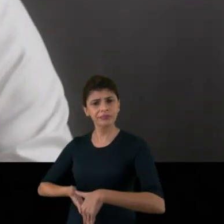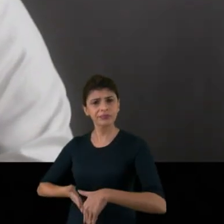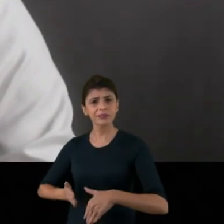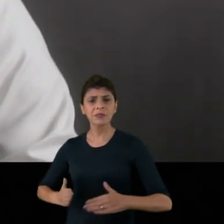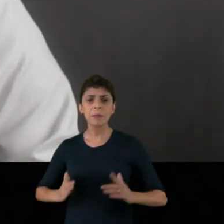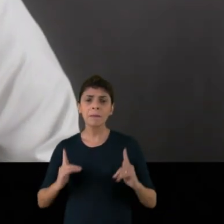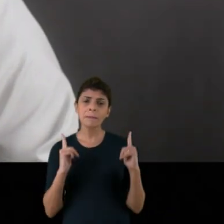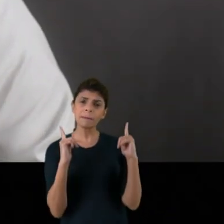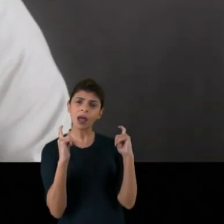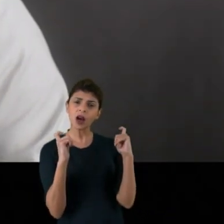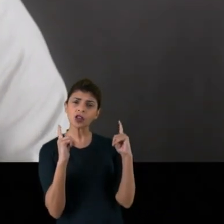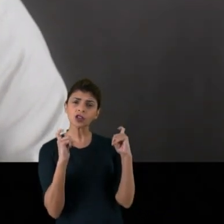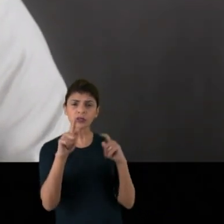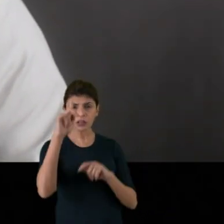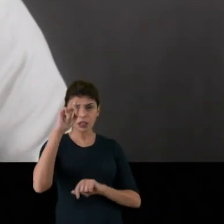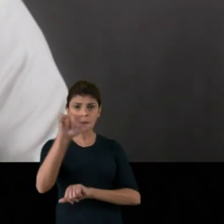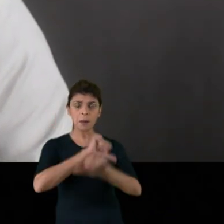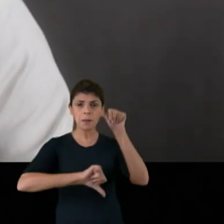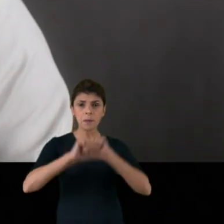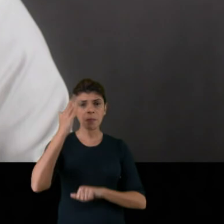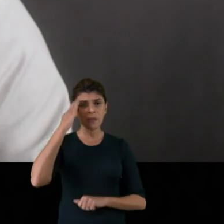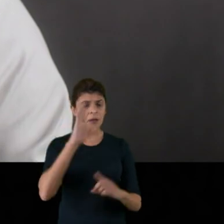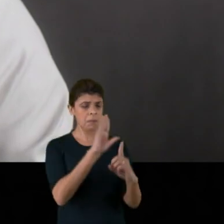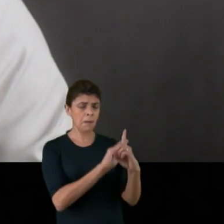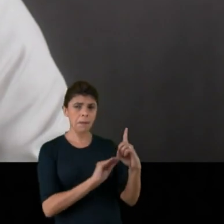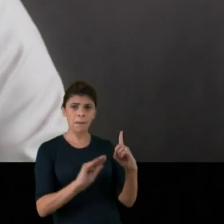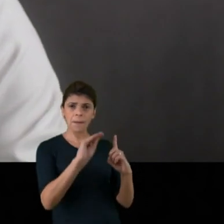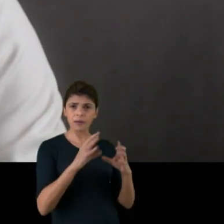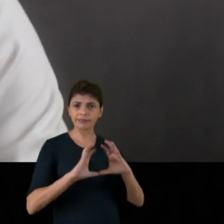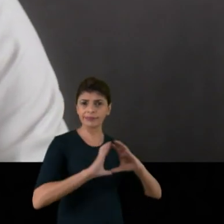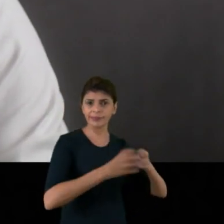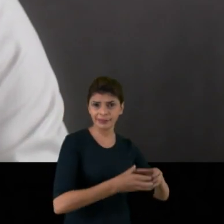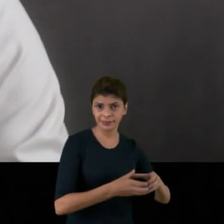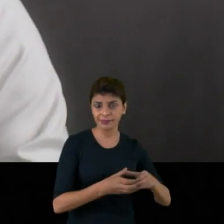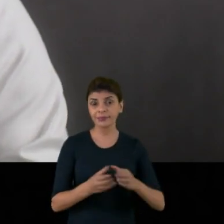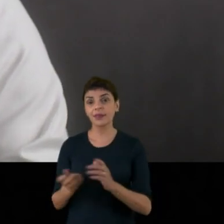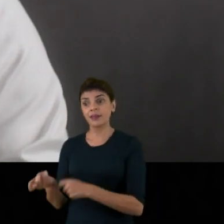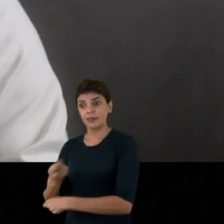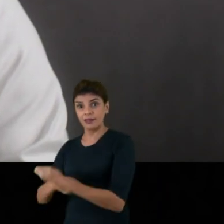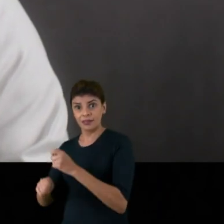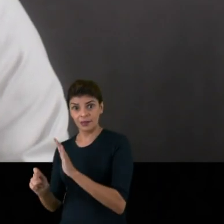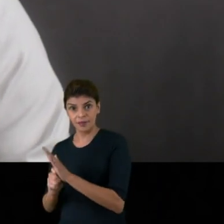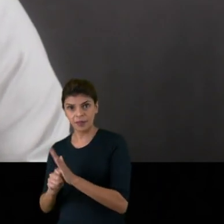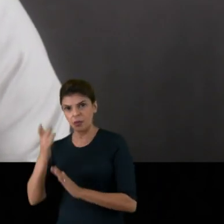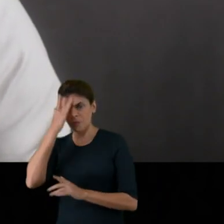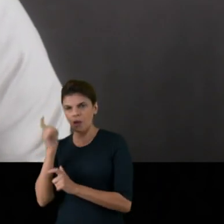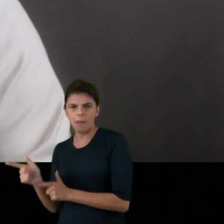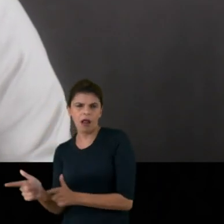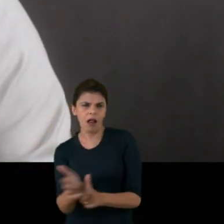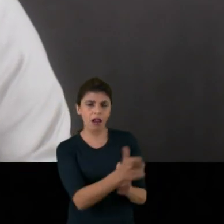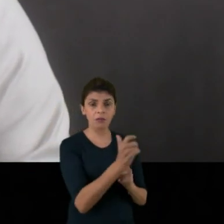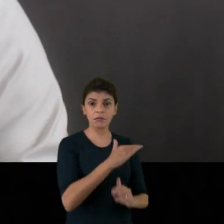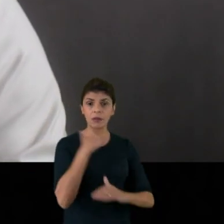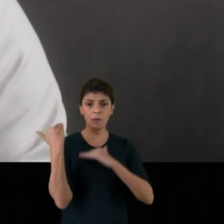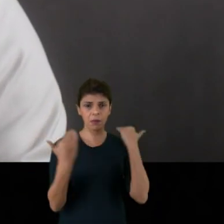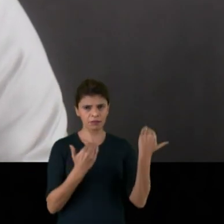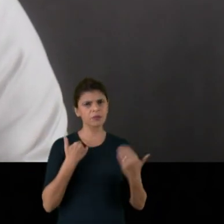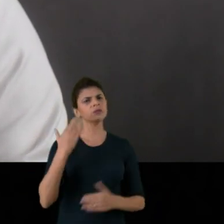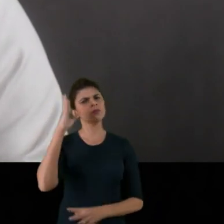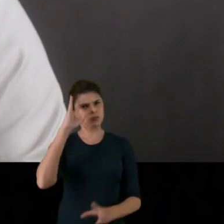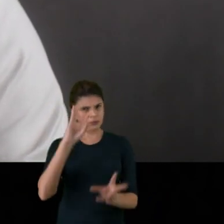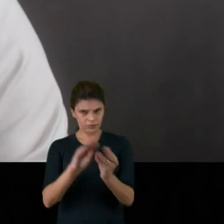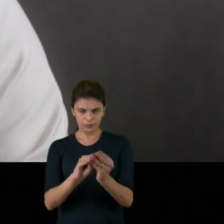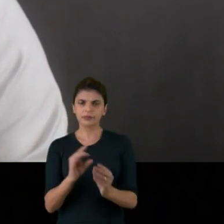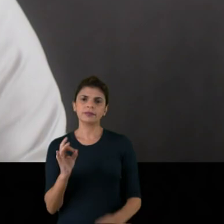Olha, eu já enfrentei os piores bandidos que se possa imaginar. Rede de pedofilia, traficantes, grupos de